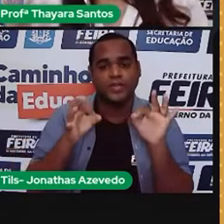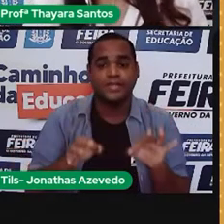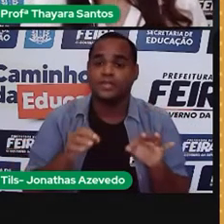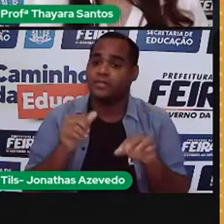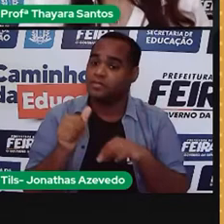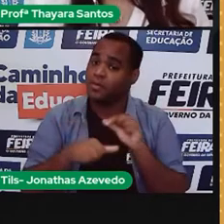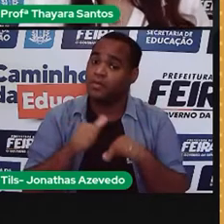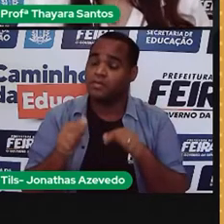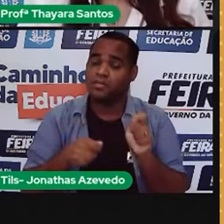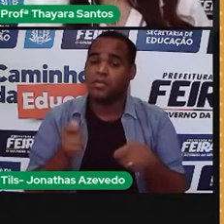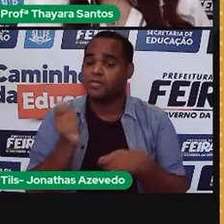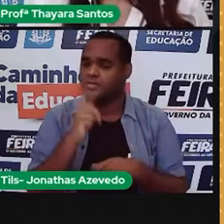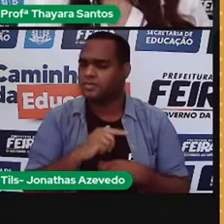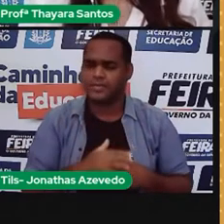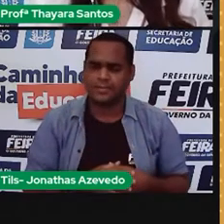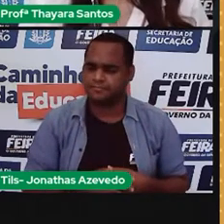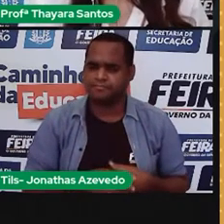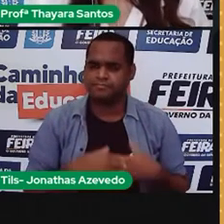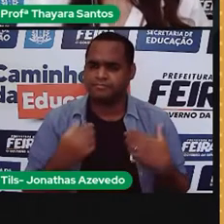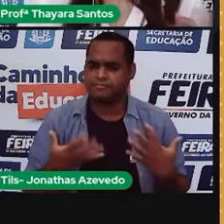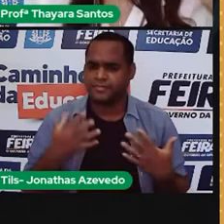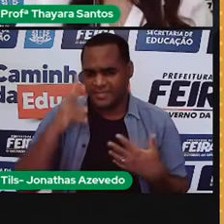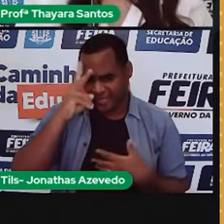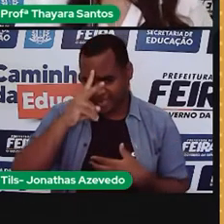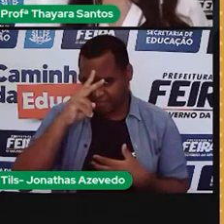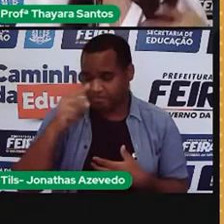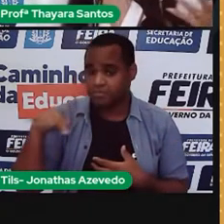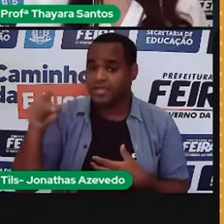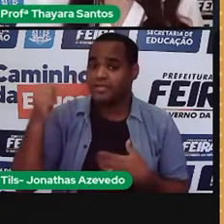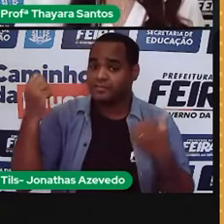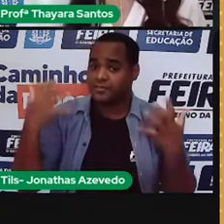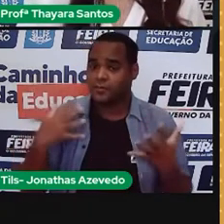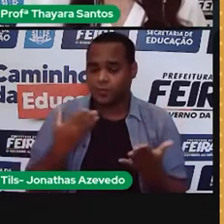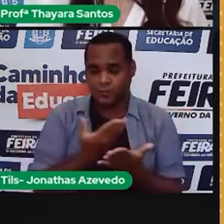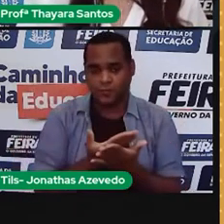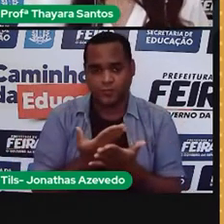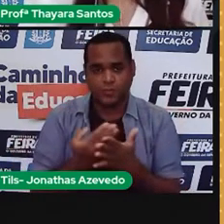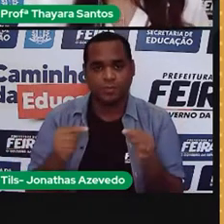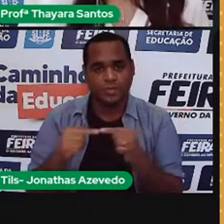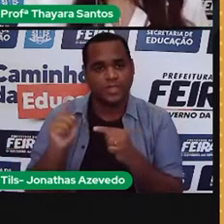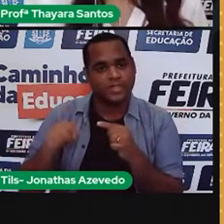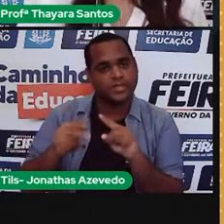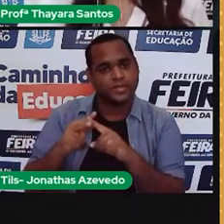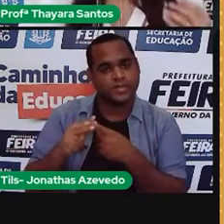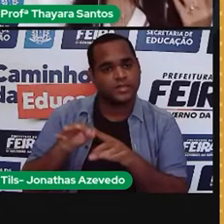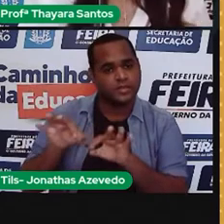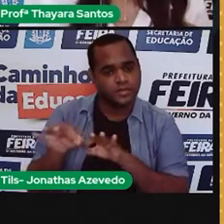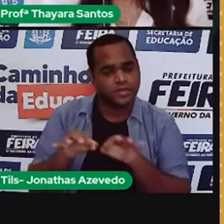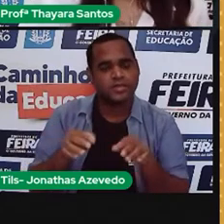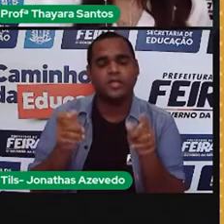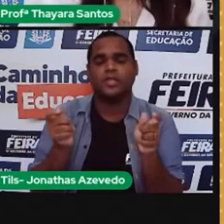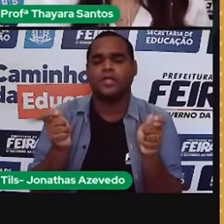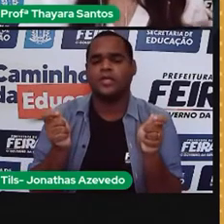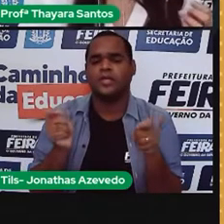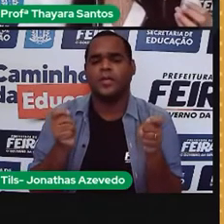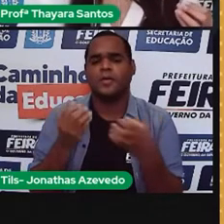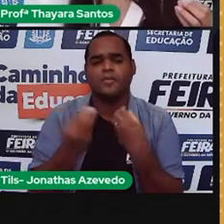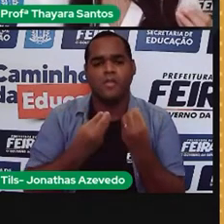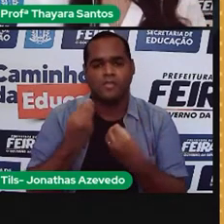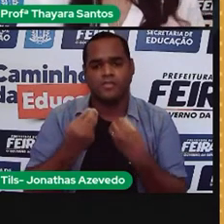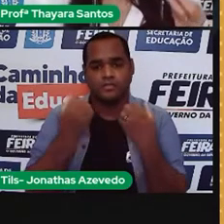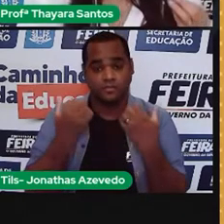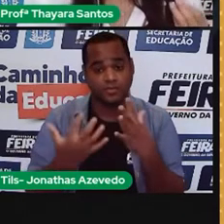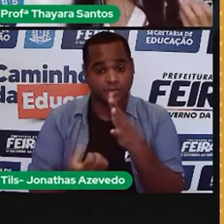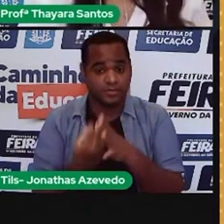se transformando. Por quê? Lembra que quando a gente estudou lá um tipo de energia que é chamado de mecânica? A energia mecânica, ela